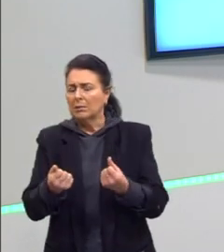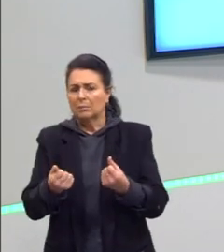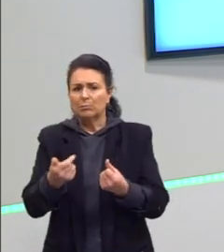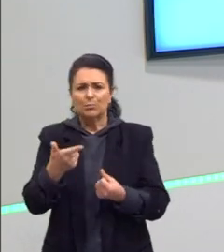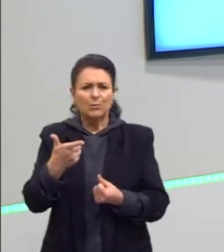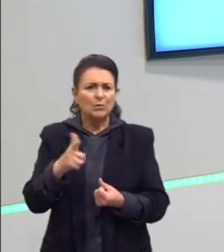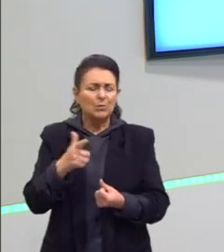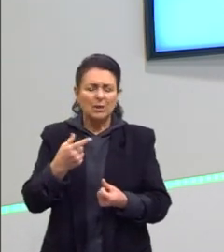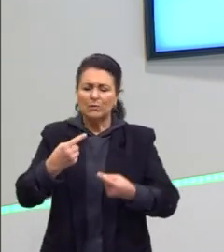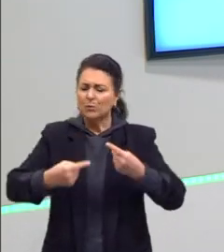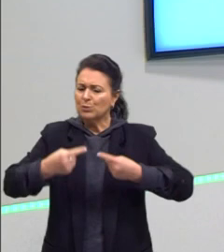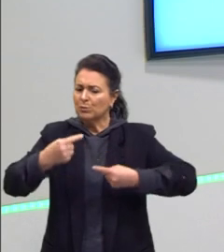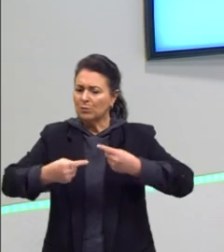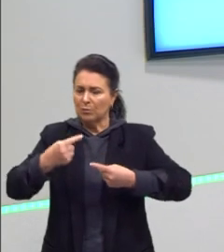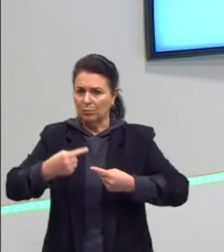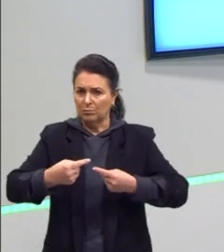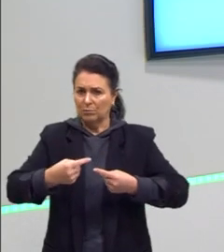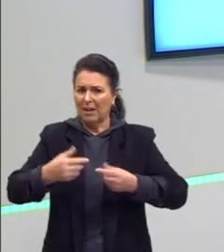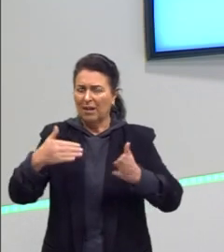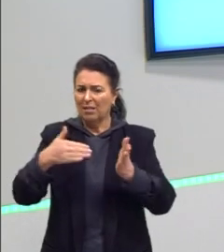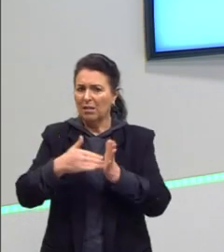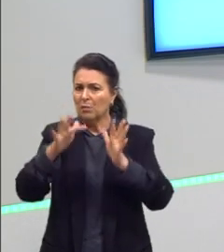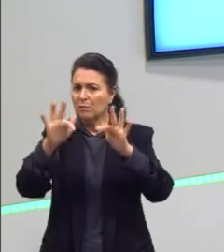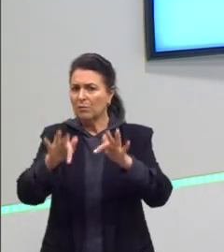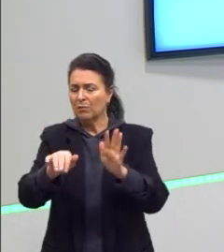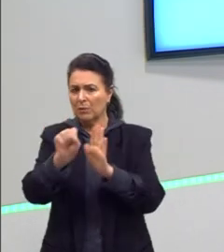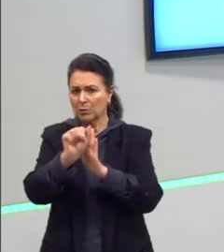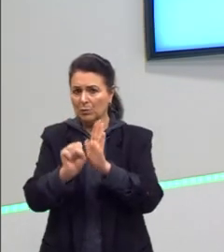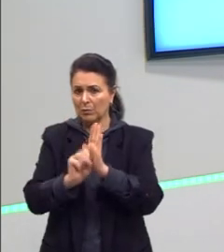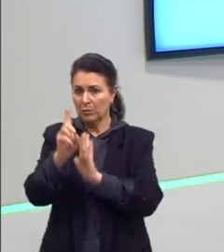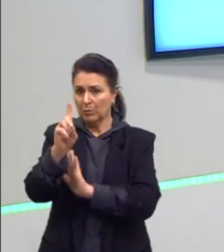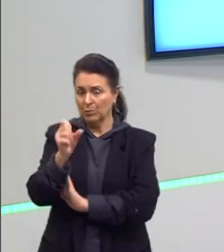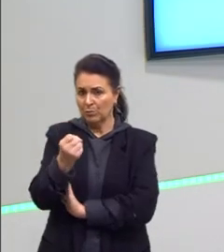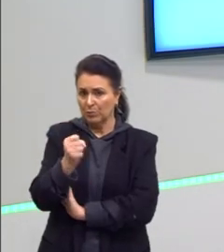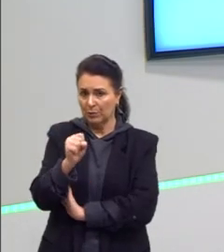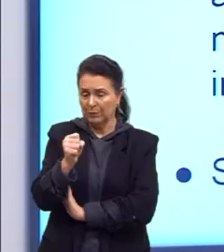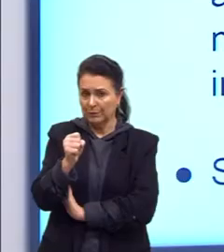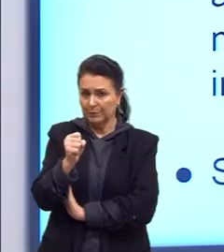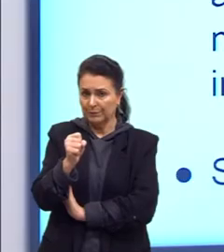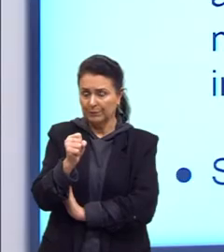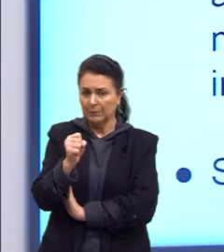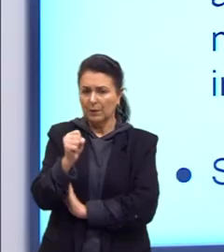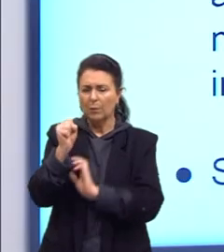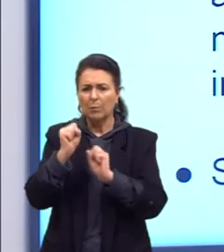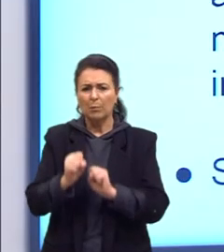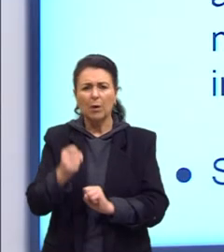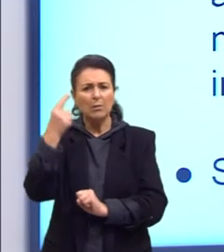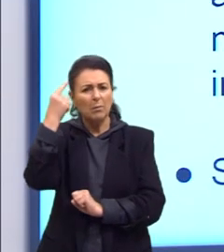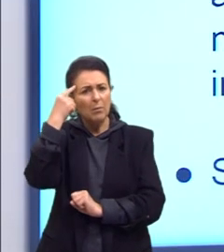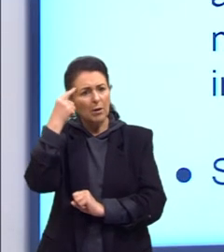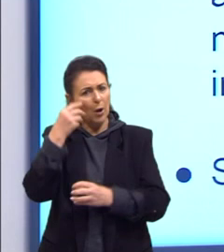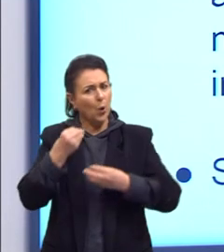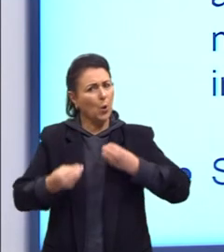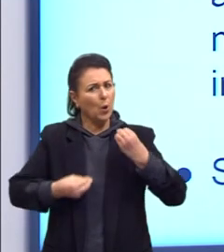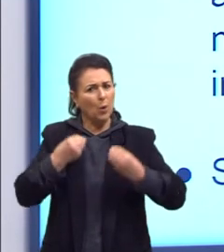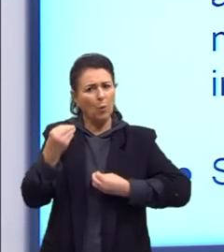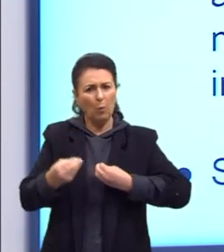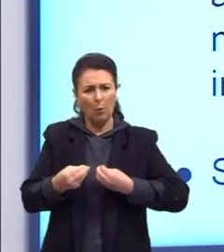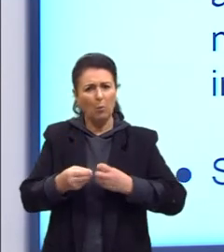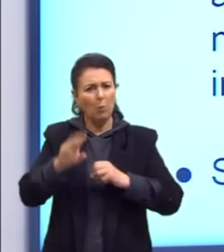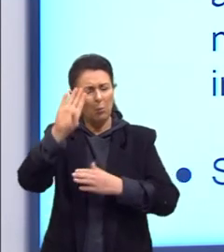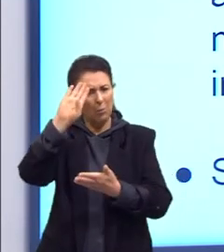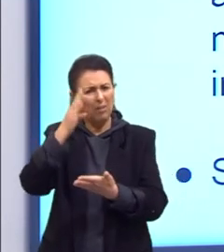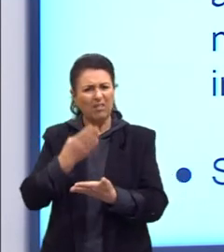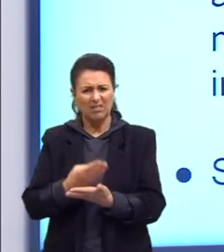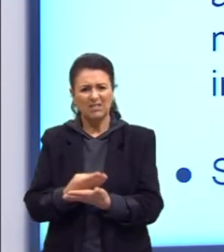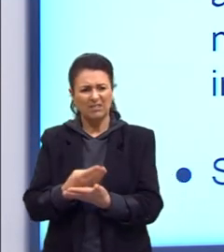até o final do século XVIII. Então, vocês podem pensar assim, como é que podem ter acreditado